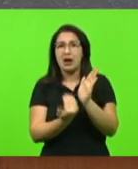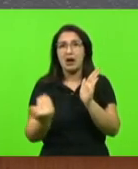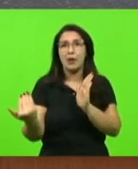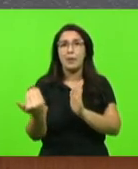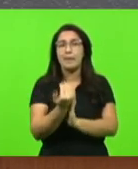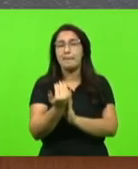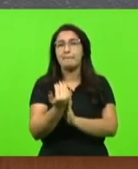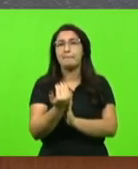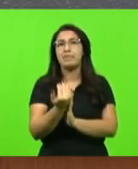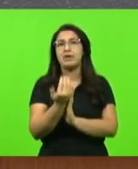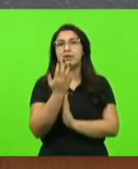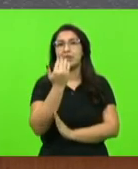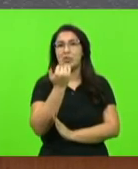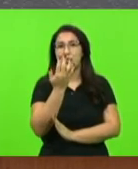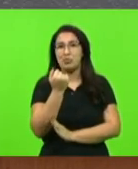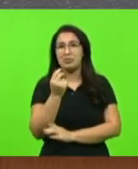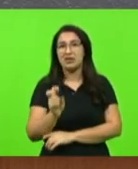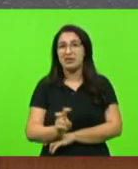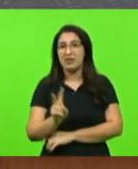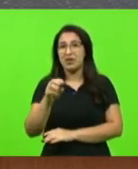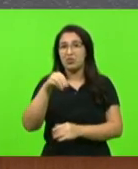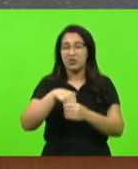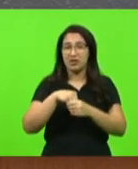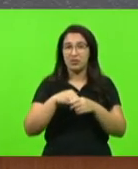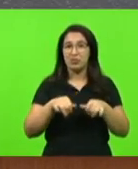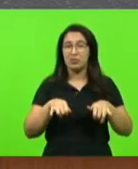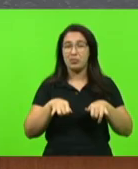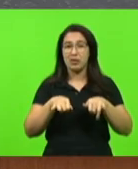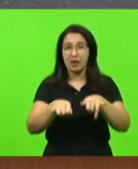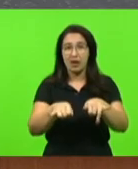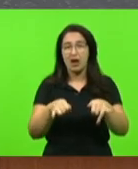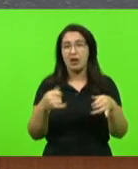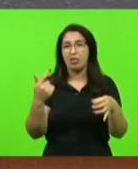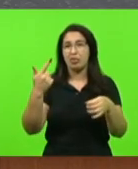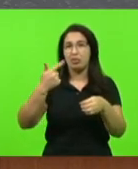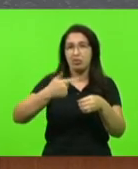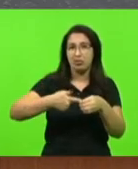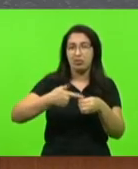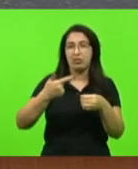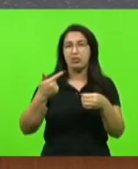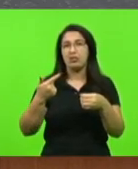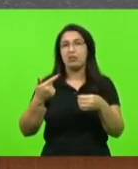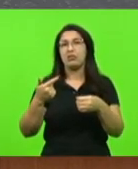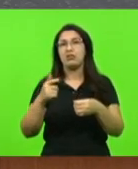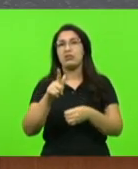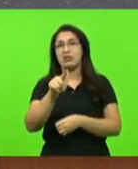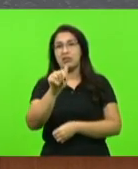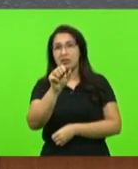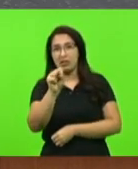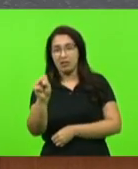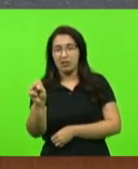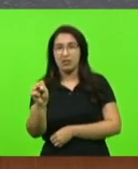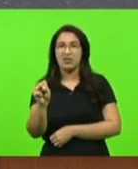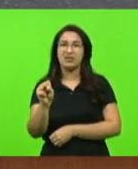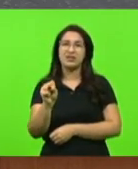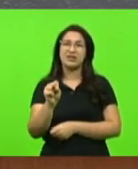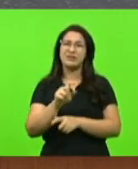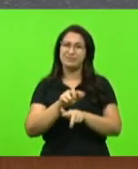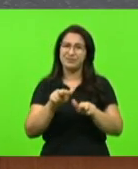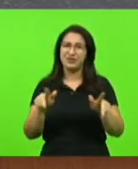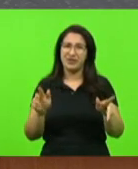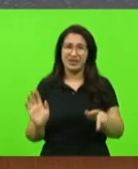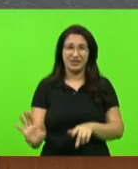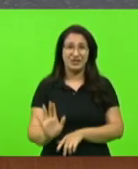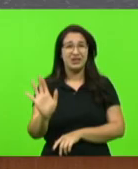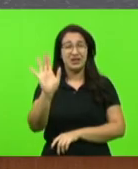da comida, do combustível, do gás. Então, vem em boa hora e eu gostaria sim de